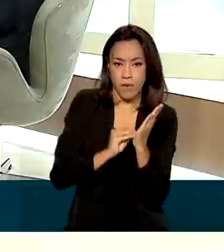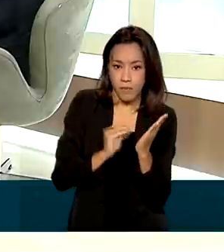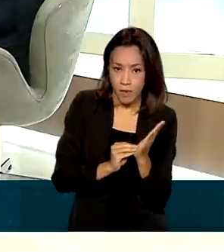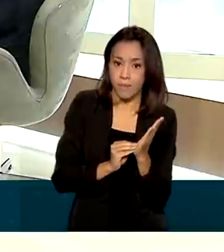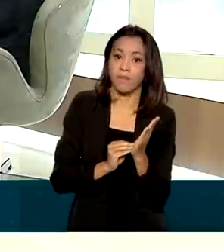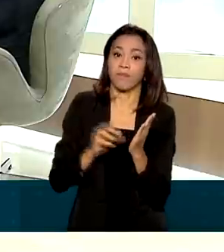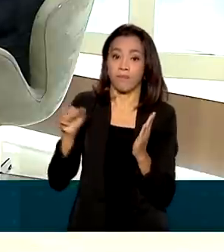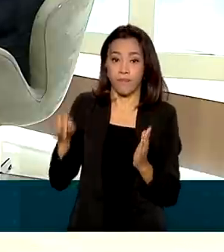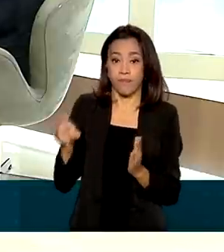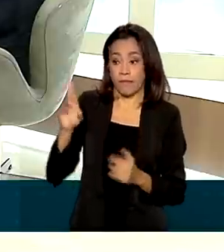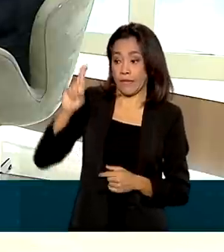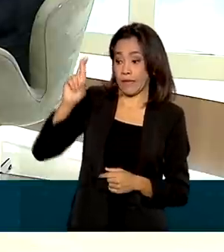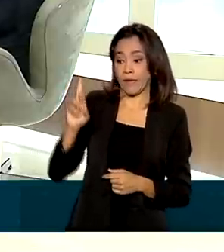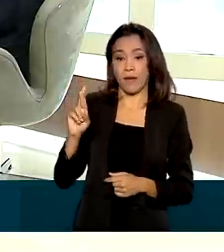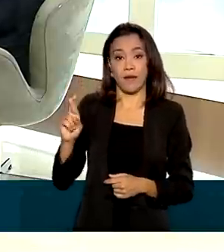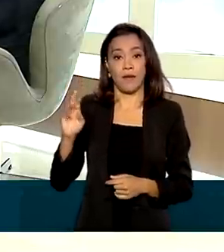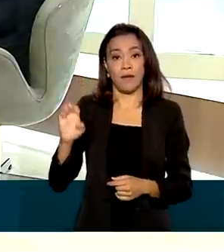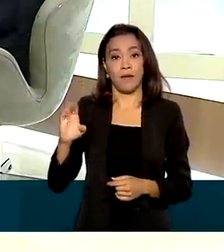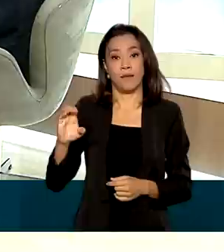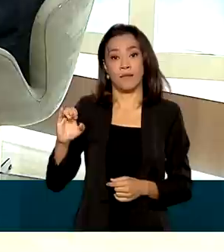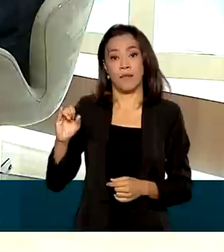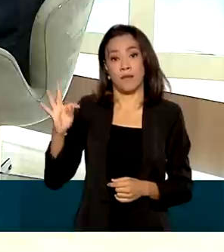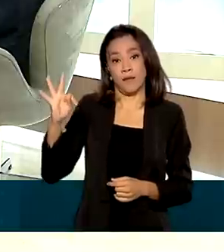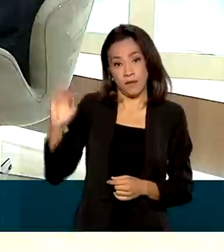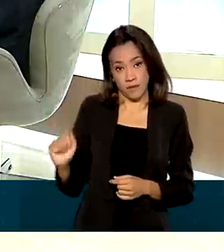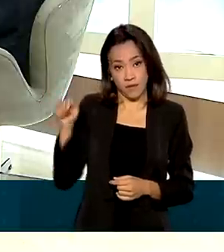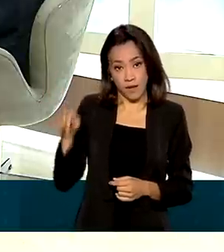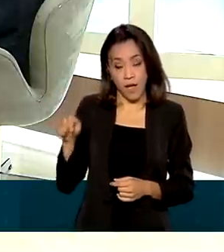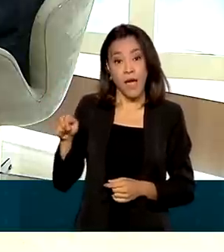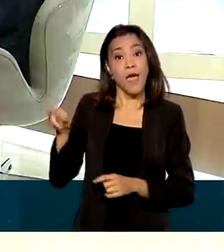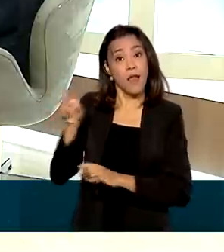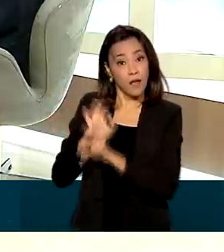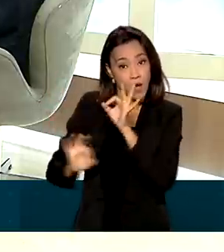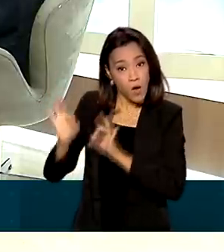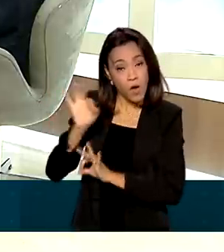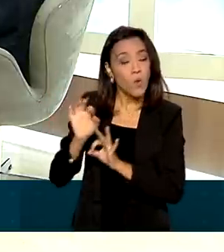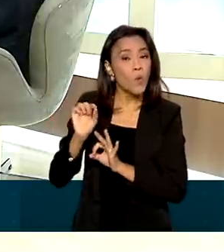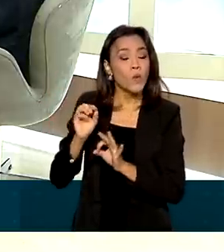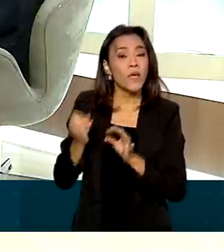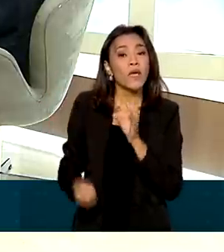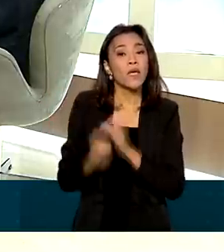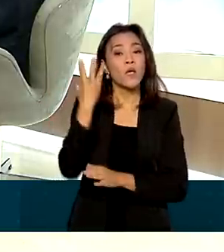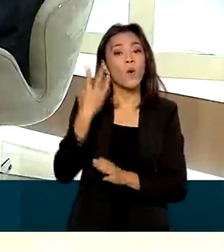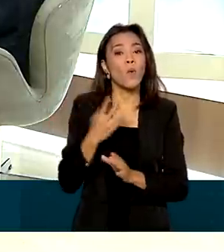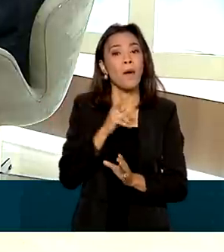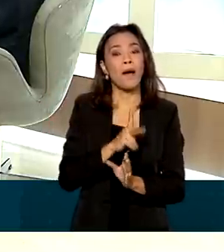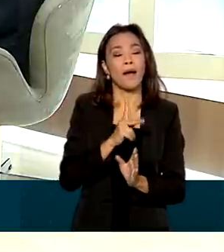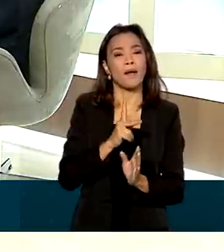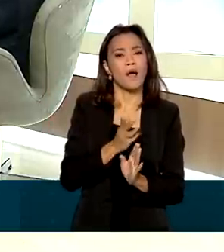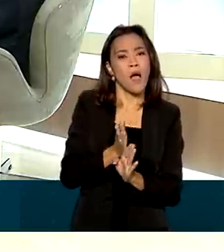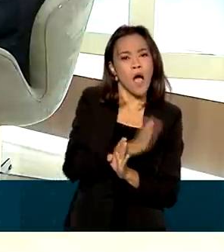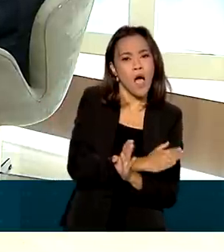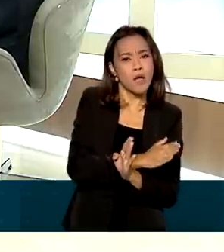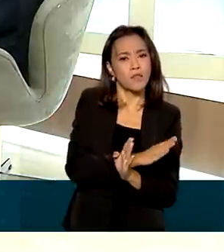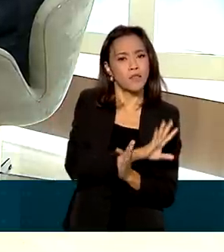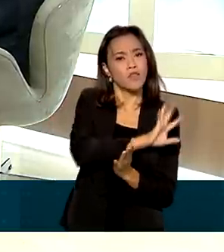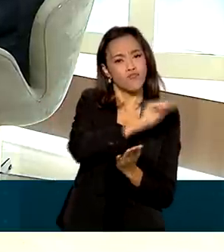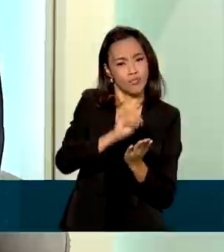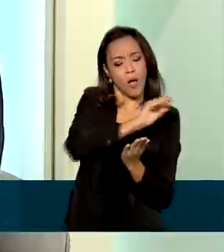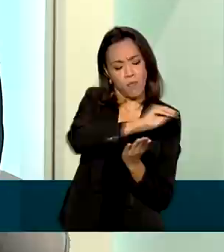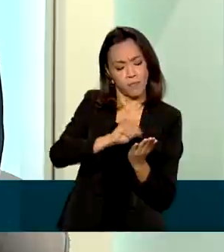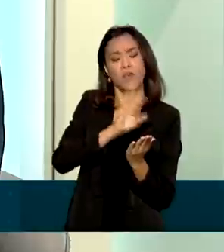Receita já há algum tempo criou a declaração pré-preenchida, que é uma forma de oferecer ao